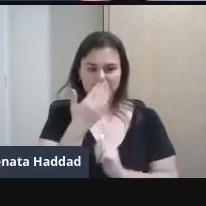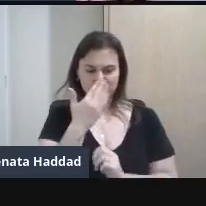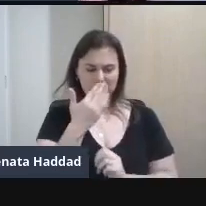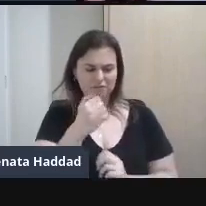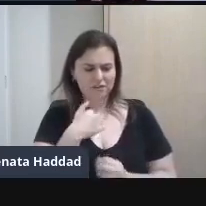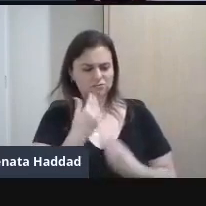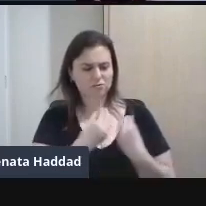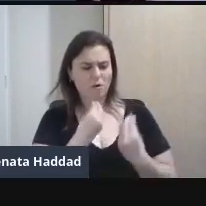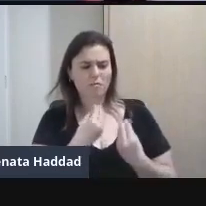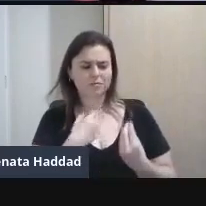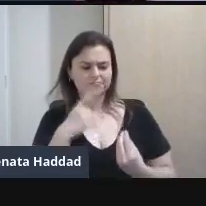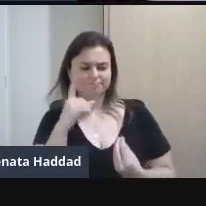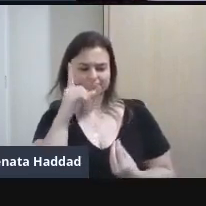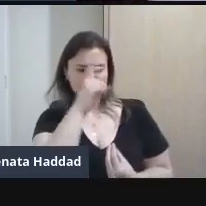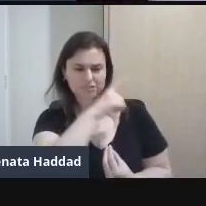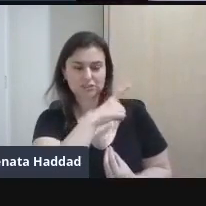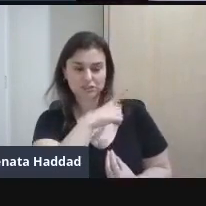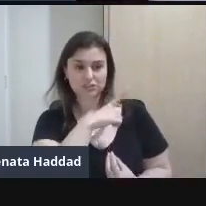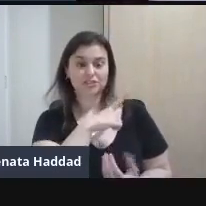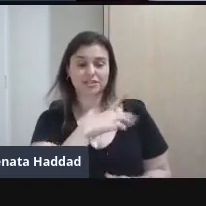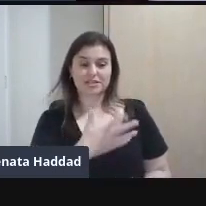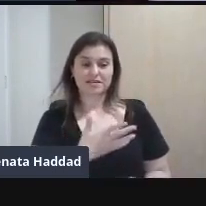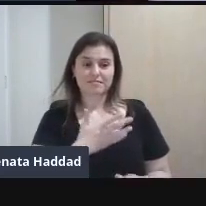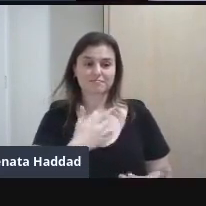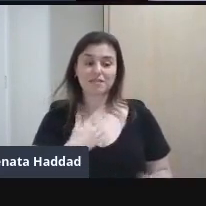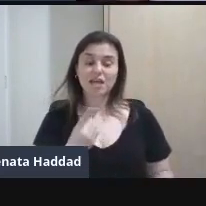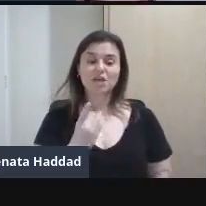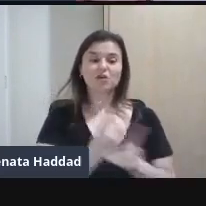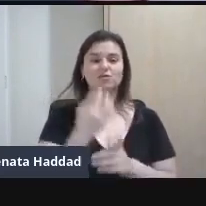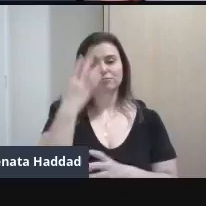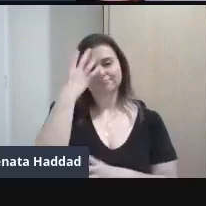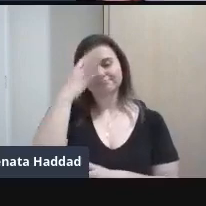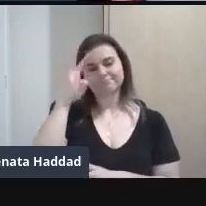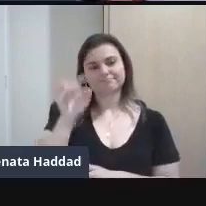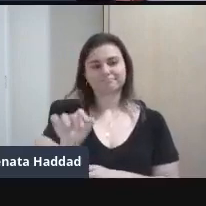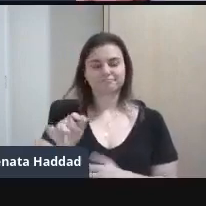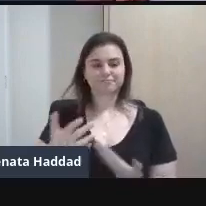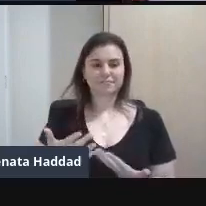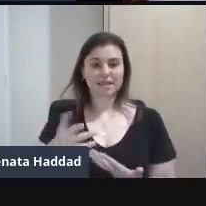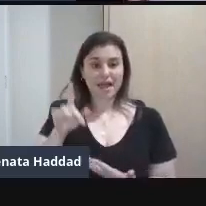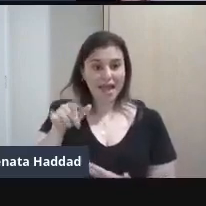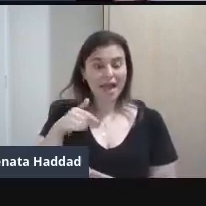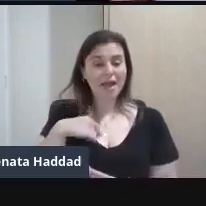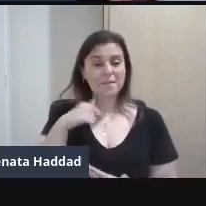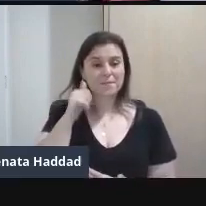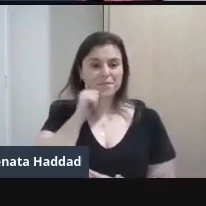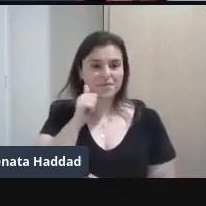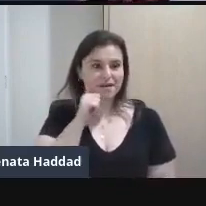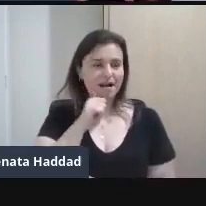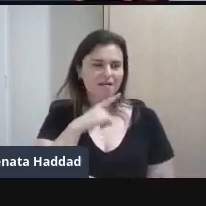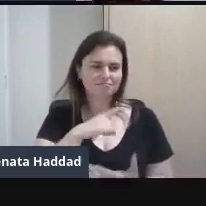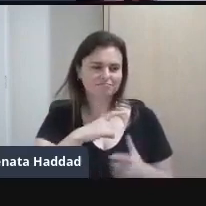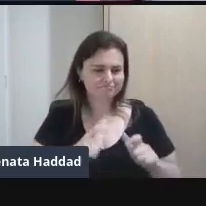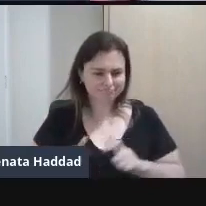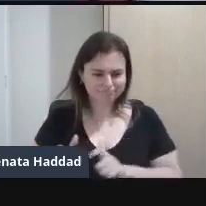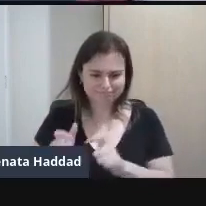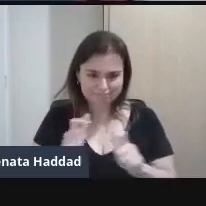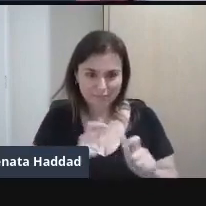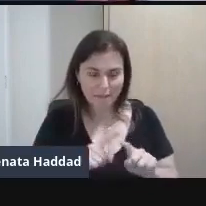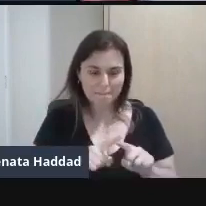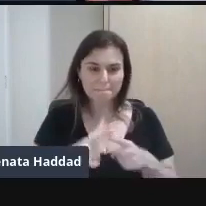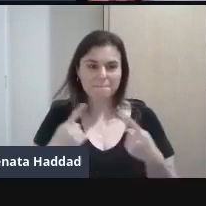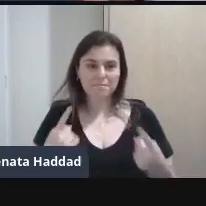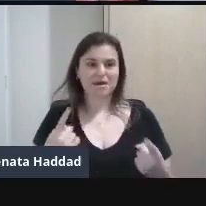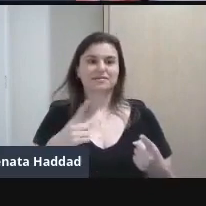De uma dificuldade Encontraram uma solução E são mulheres De vários lugares Do mundo Mas que